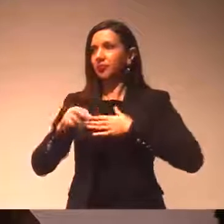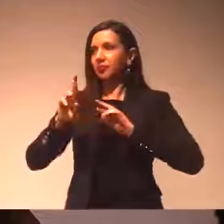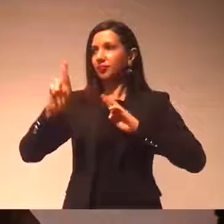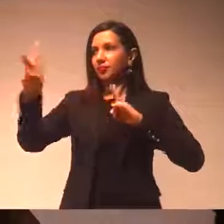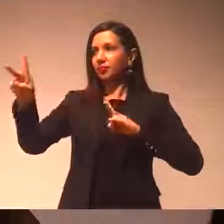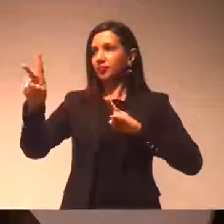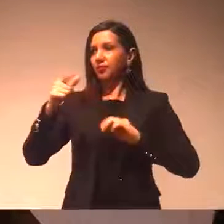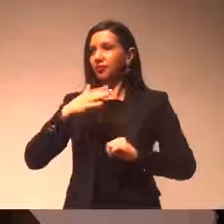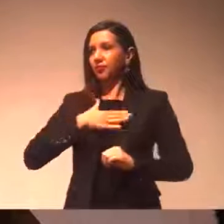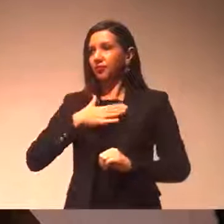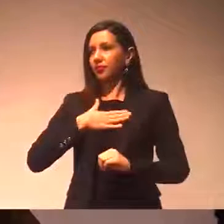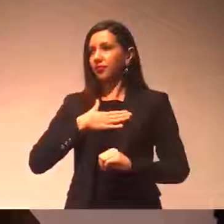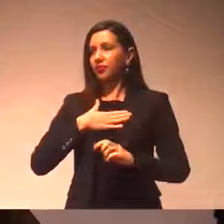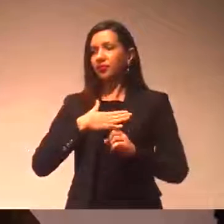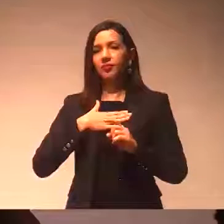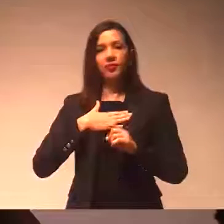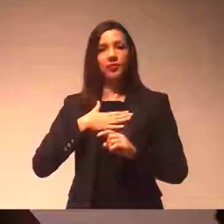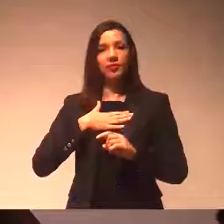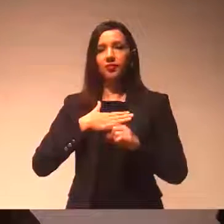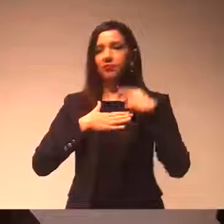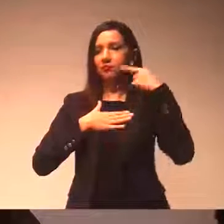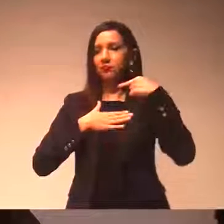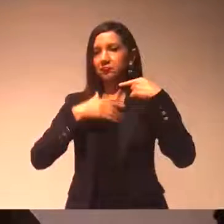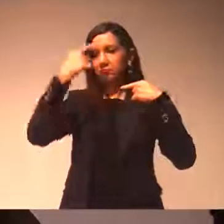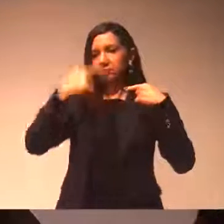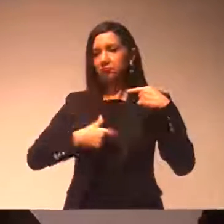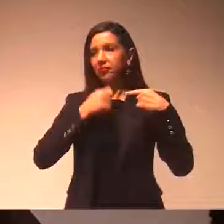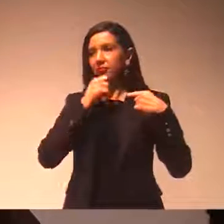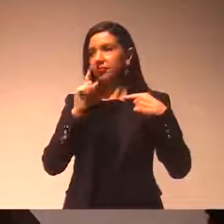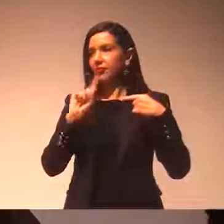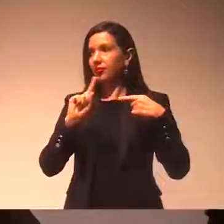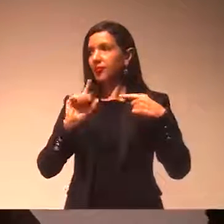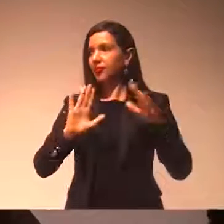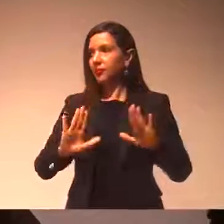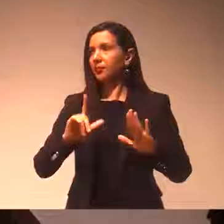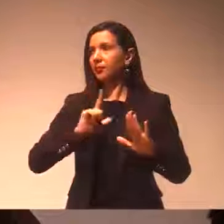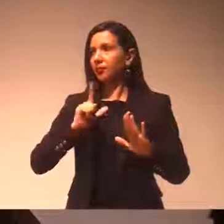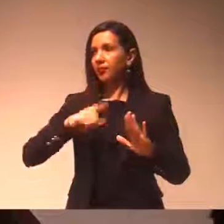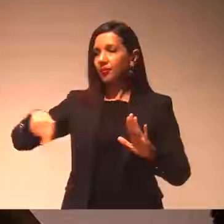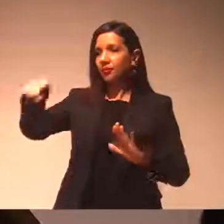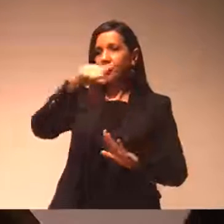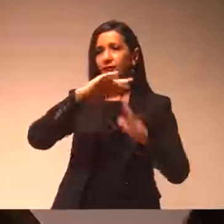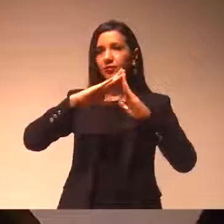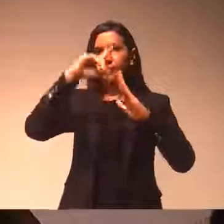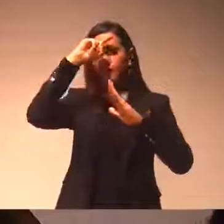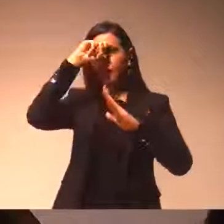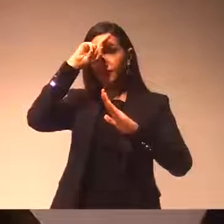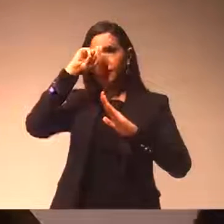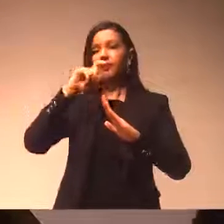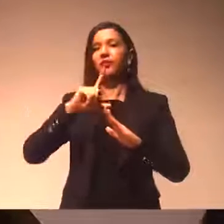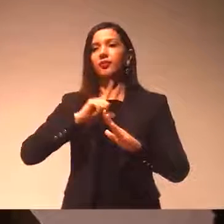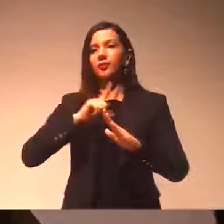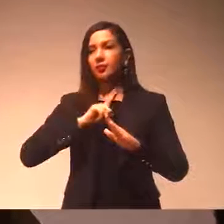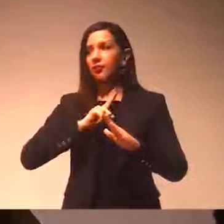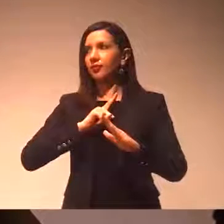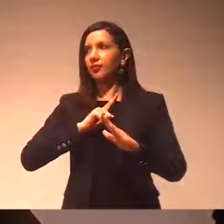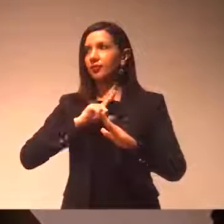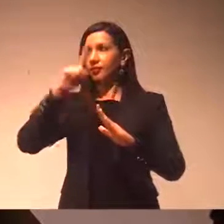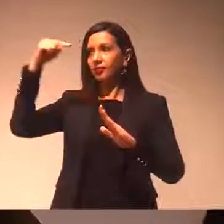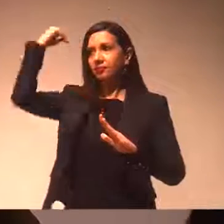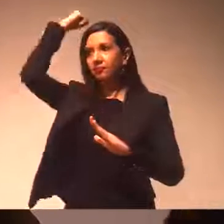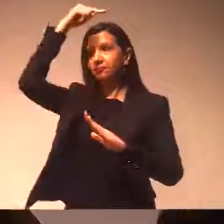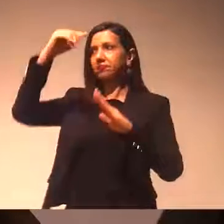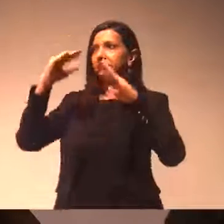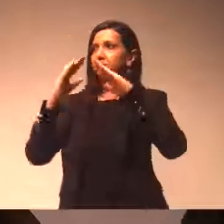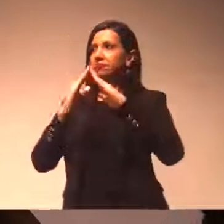eu não esteja correto, mas é a princípio do meu entendimento. Se está uma entidade, e o meu entendimento é a Santa Casa